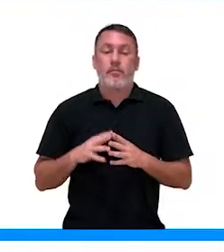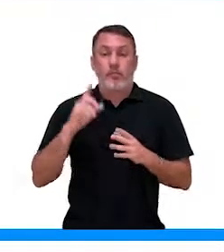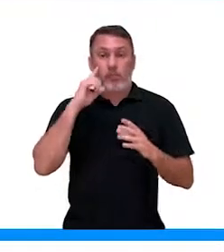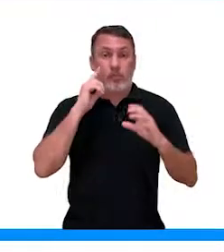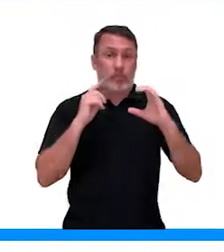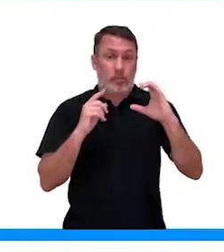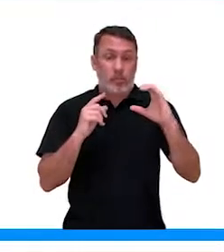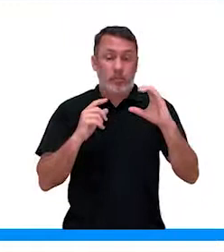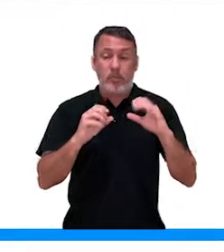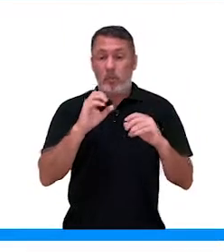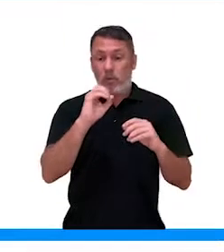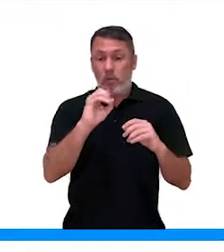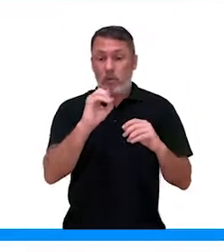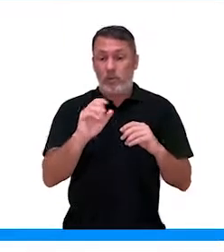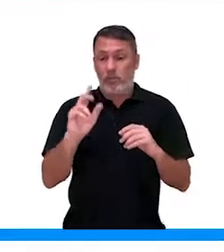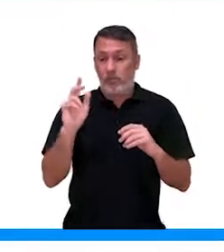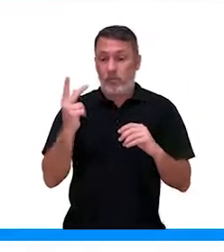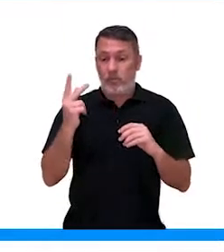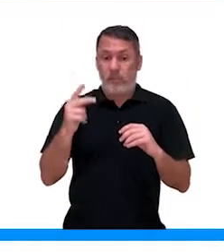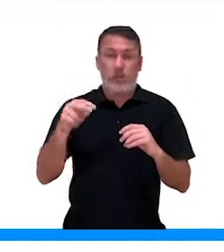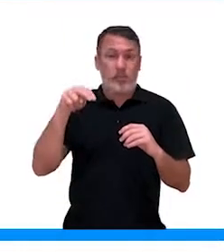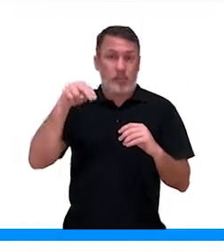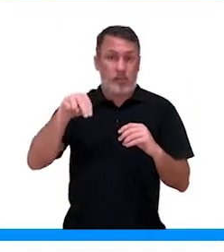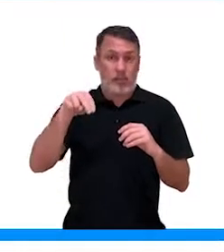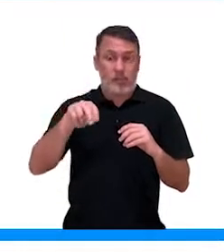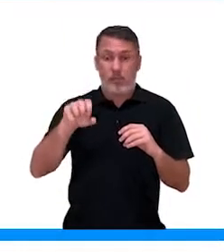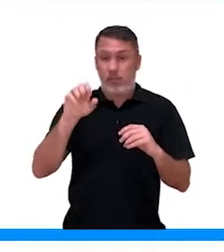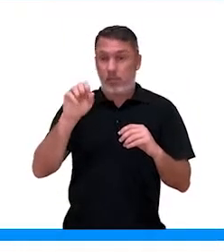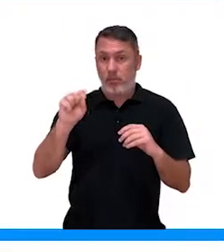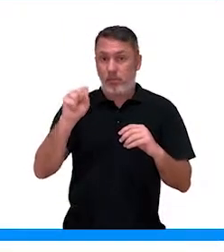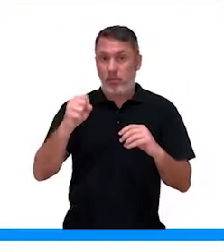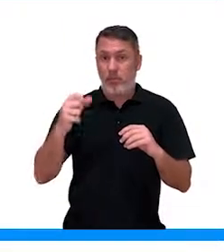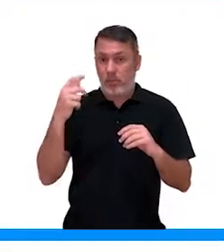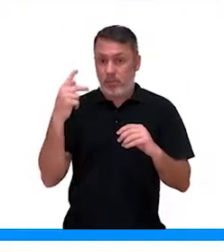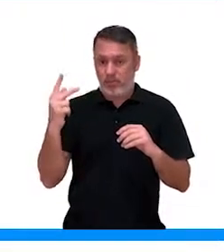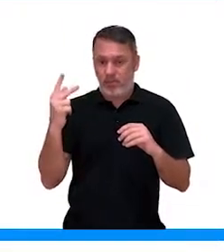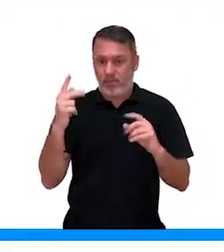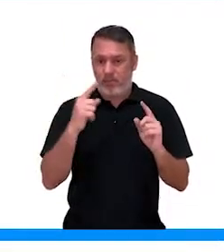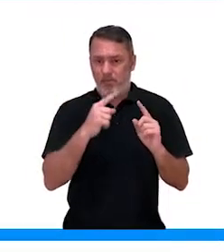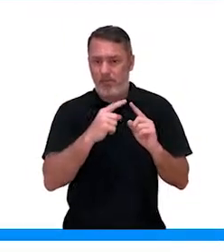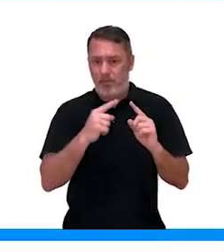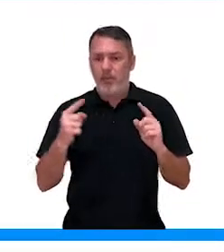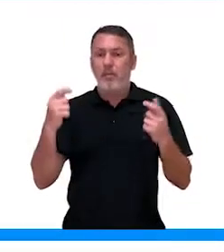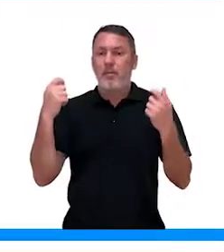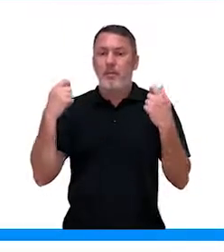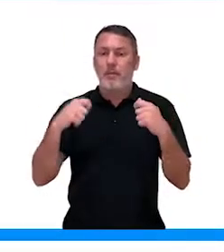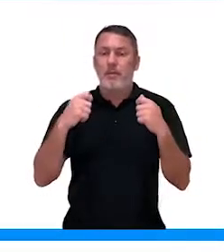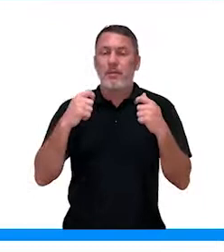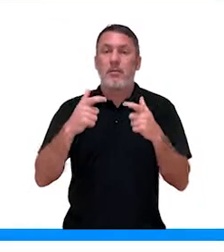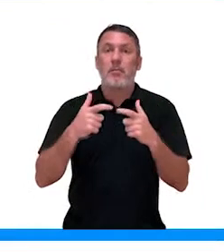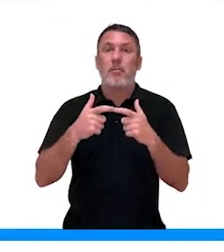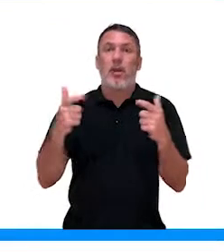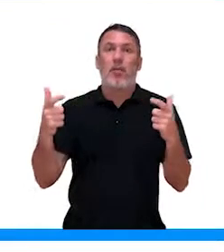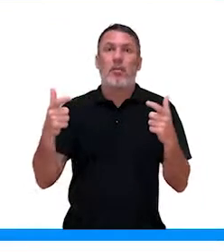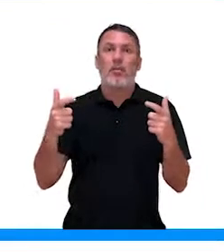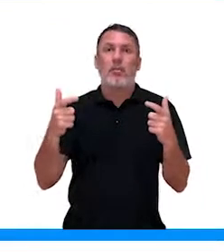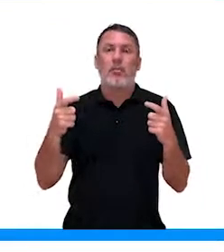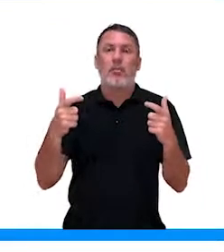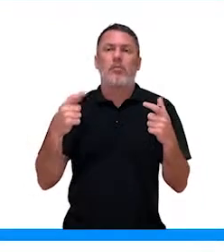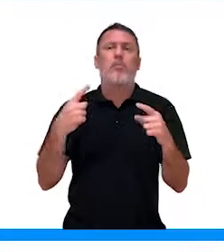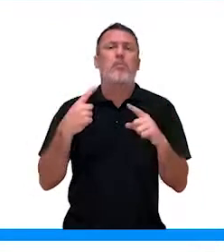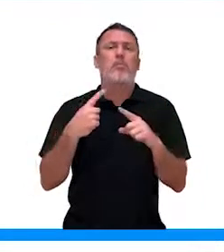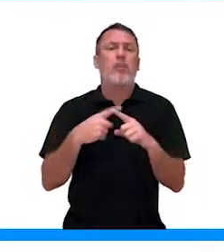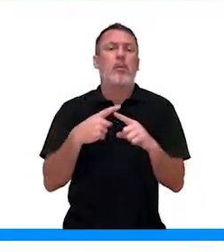O carbono, o oxigênio, o hidrogênio, o nitrogênio, enxofre e o fósforo, eles são necessários em